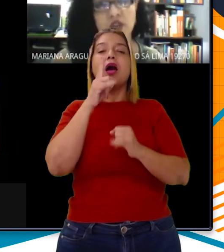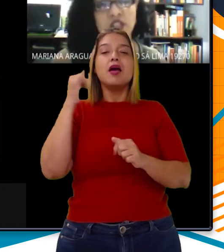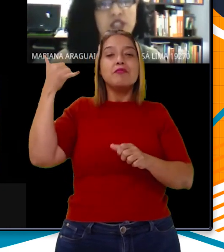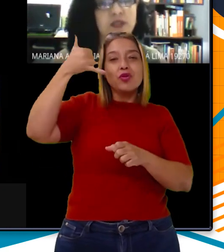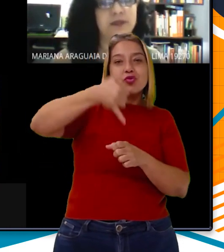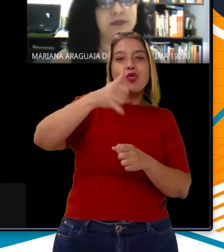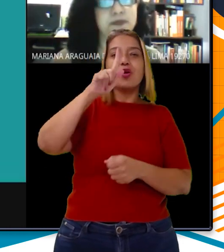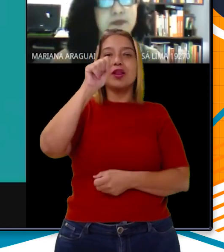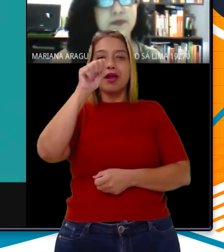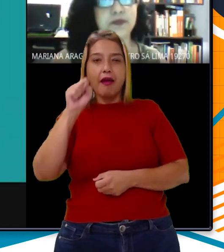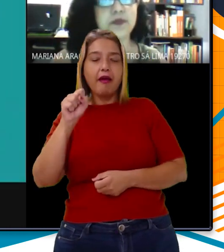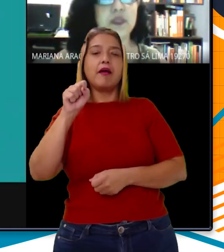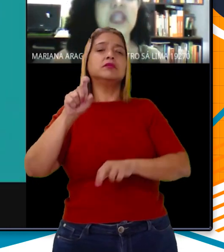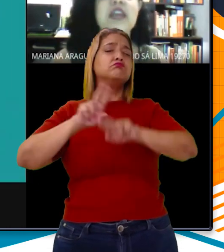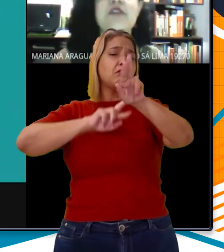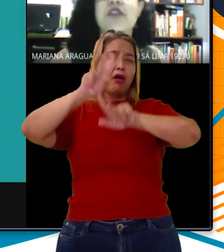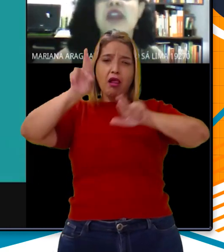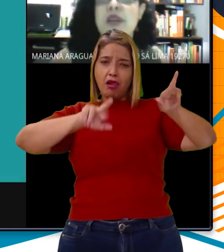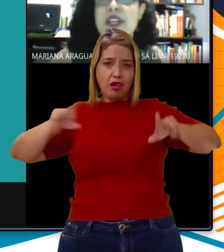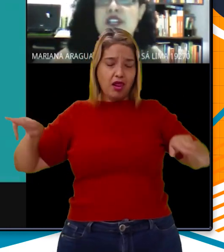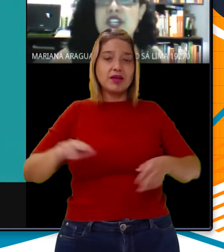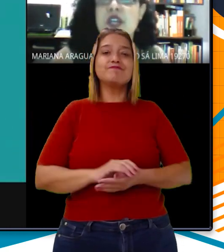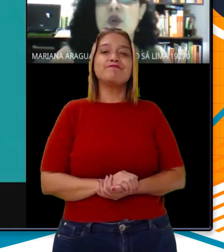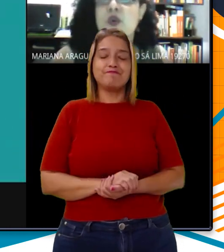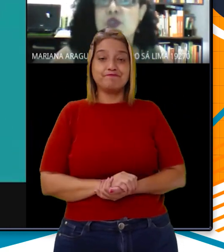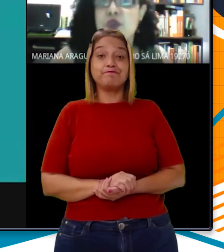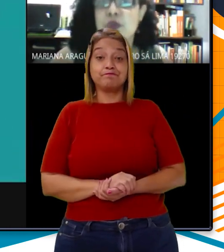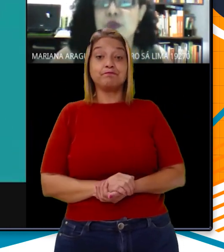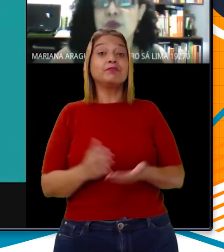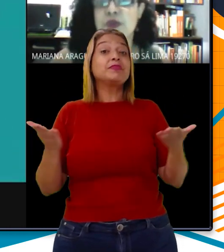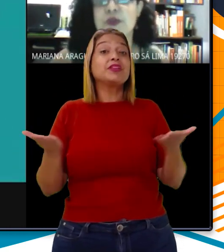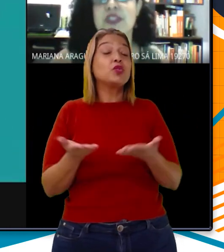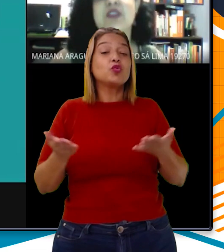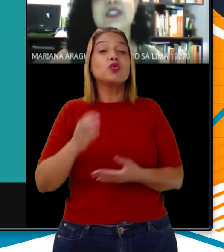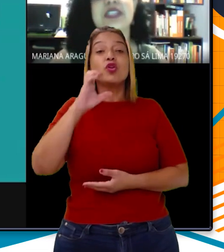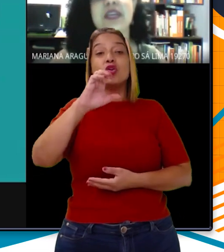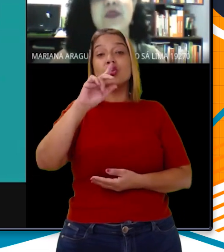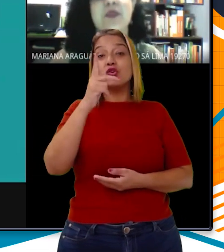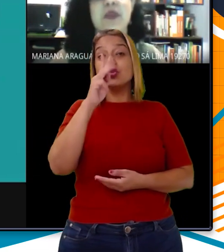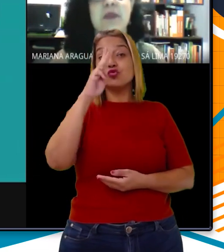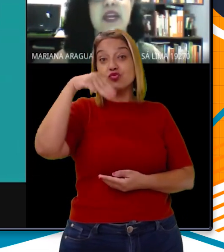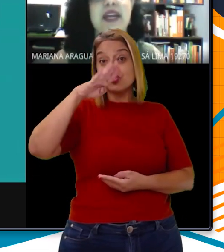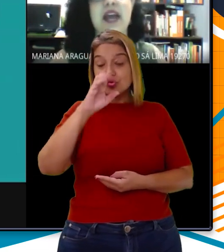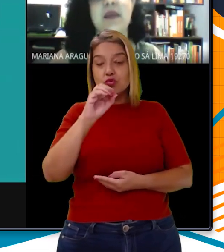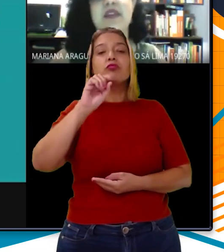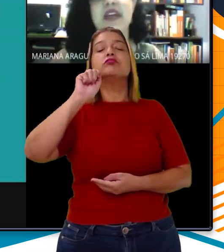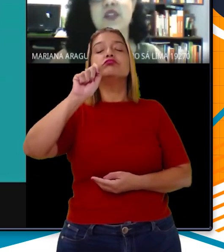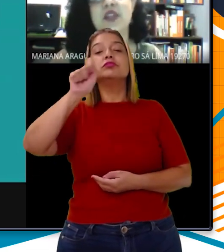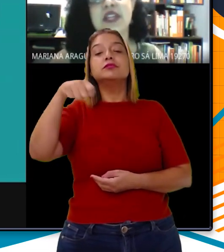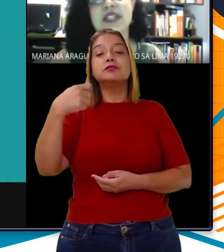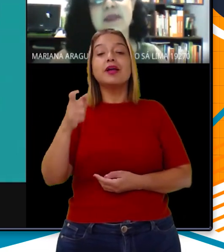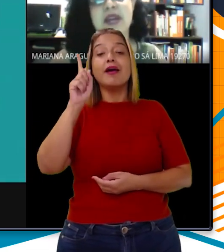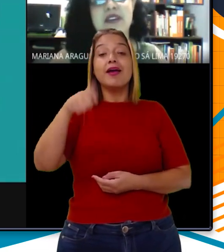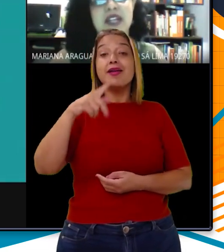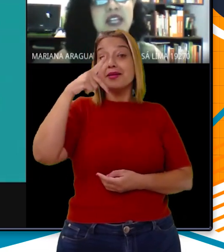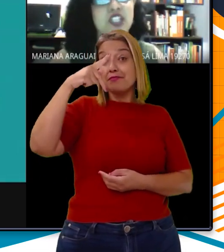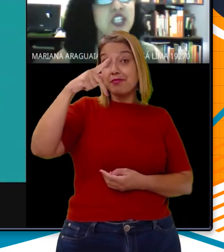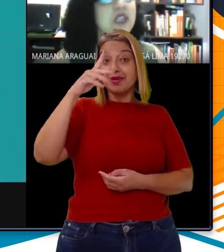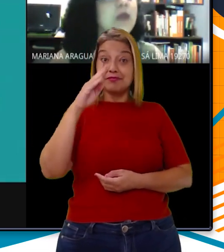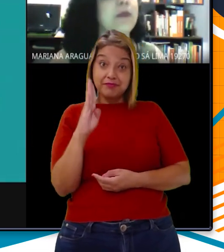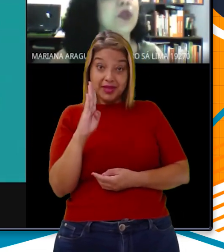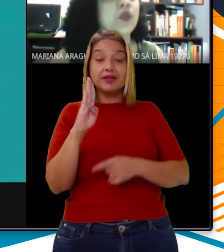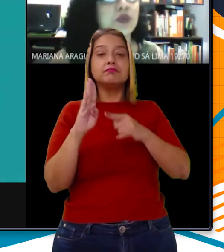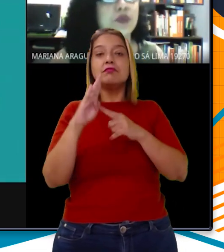diagnóstica. Finalmente, o chumbo. Seu símbolo, PB, é a abreviatura dessa palavra em